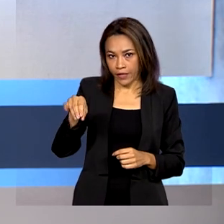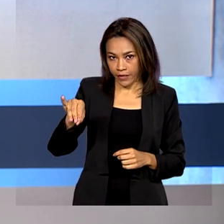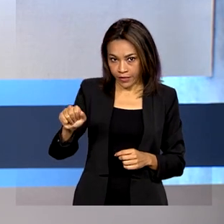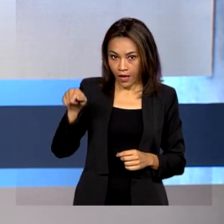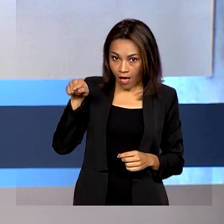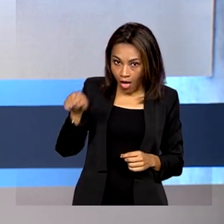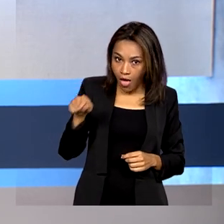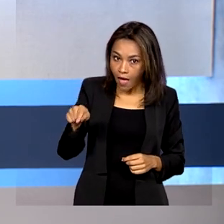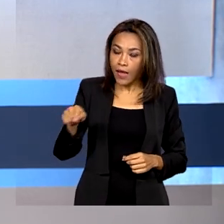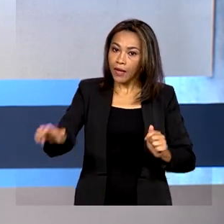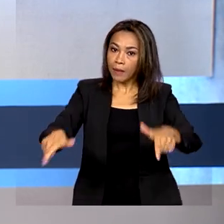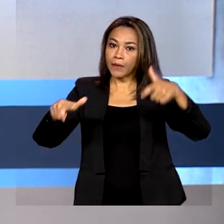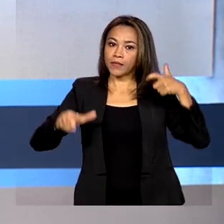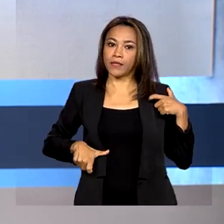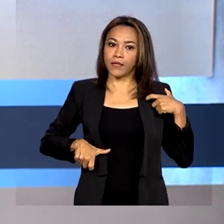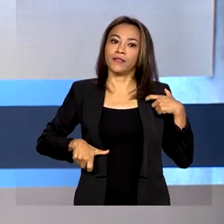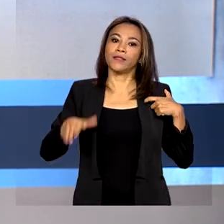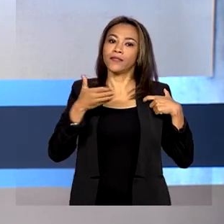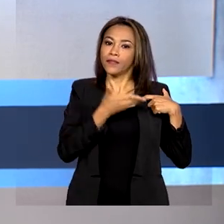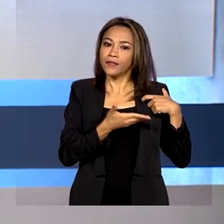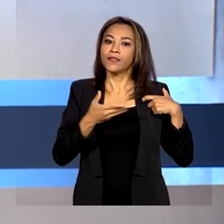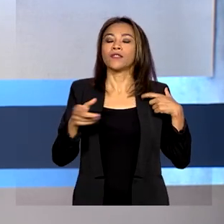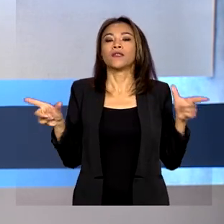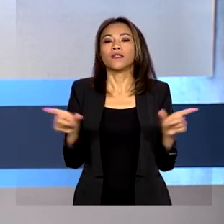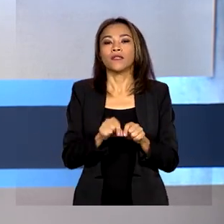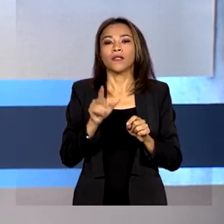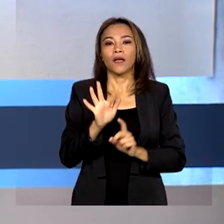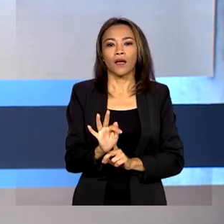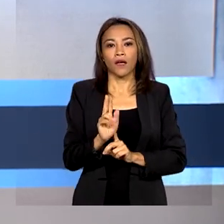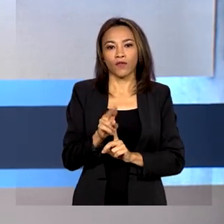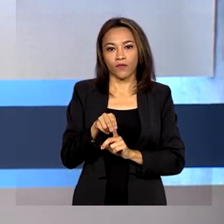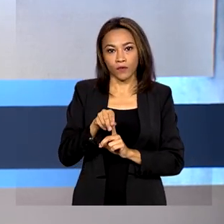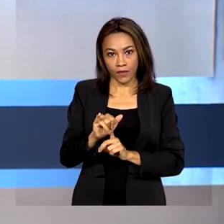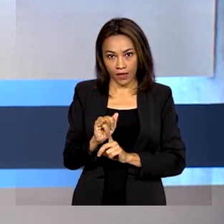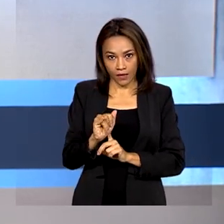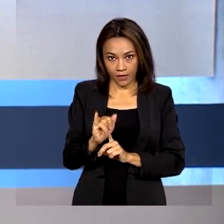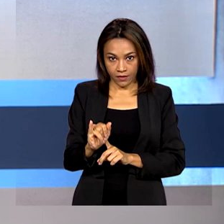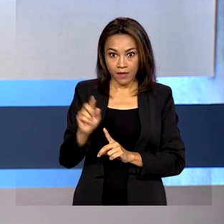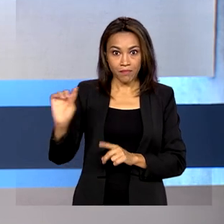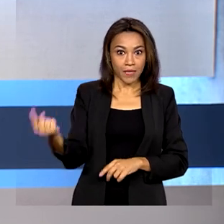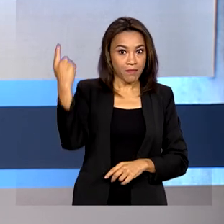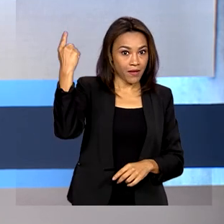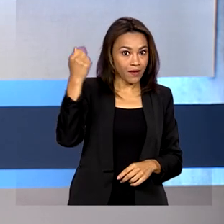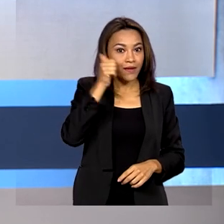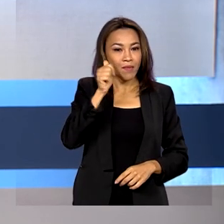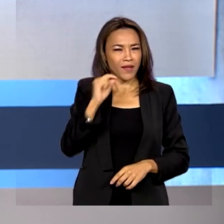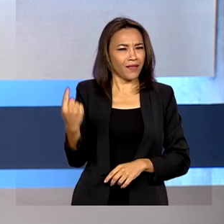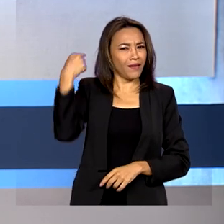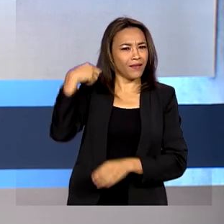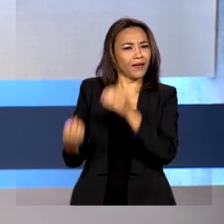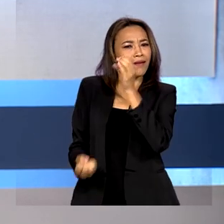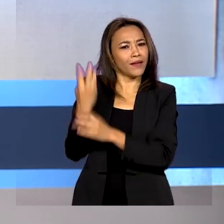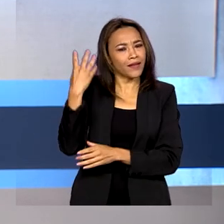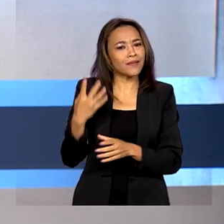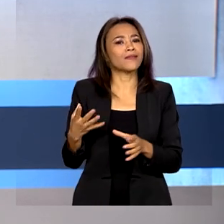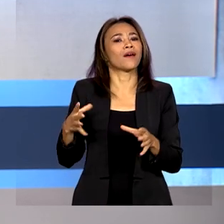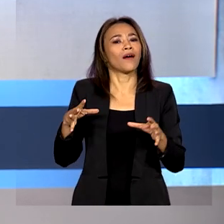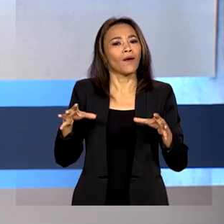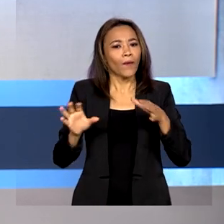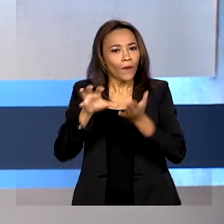Povos Indígenas. Wapixana é a primeira mulher indígena a assumir o cargo desde a criação da FUNAI em